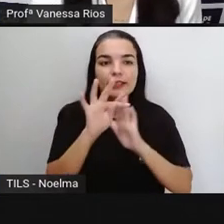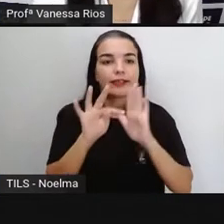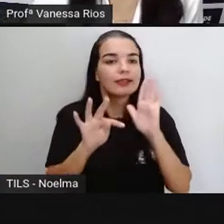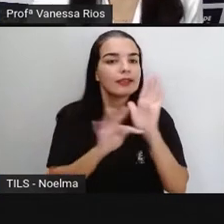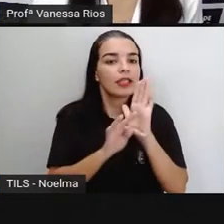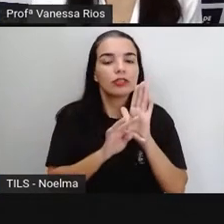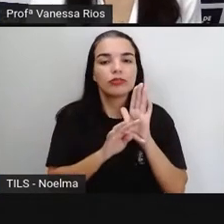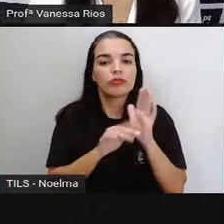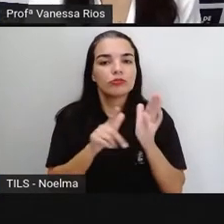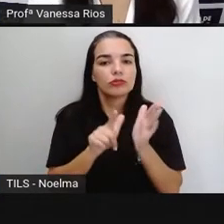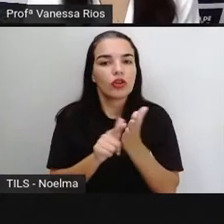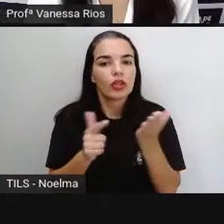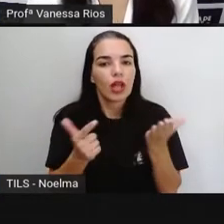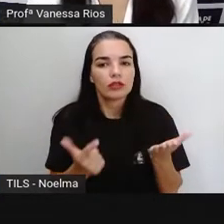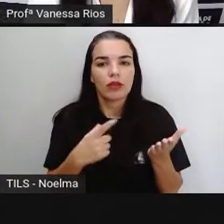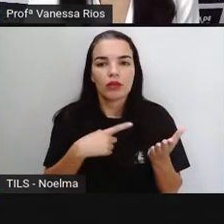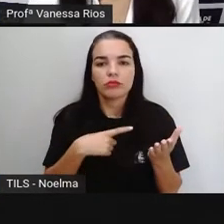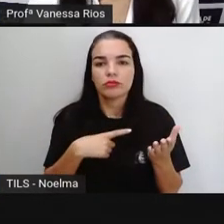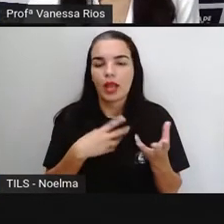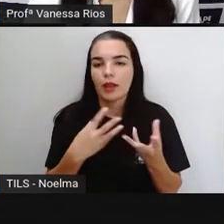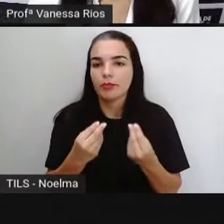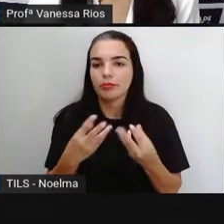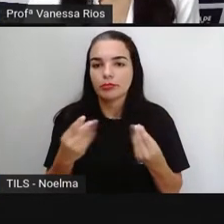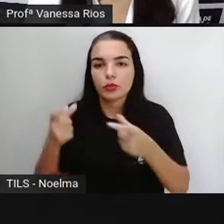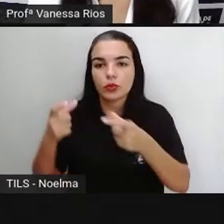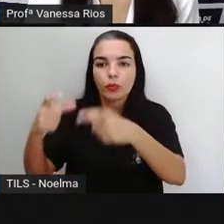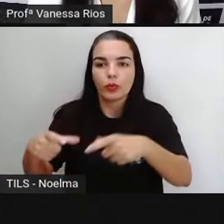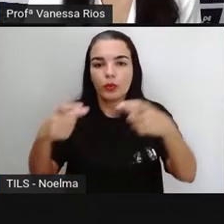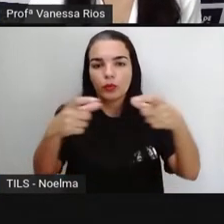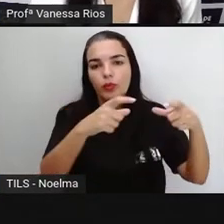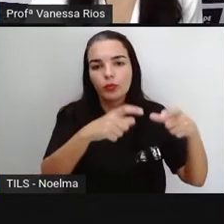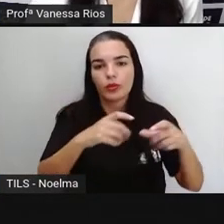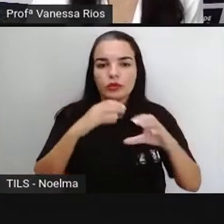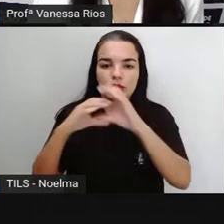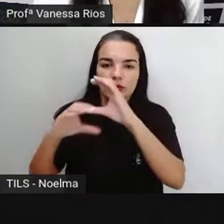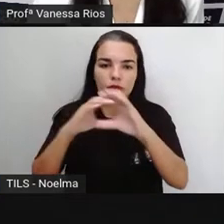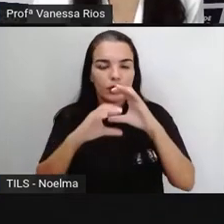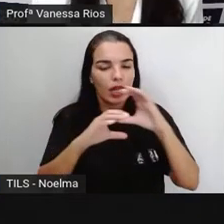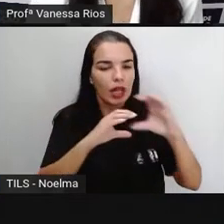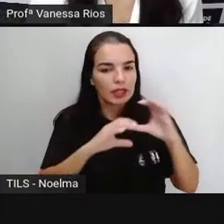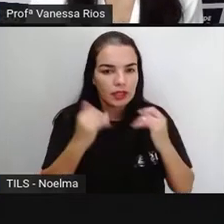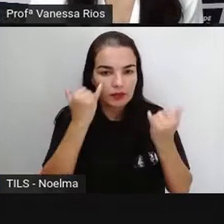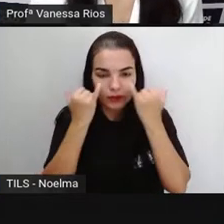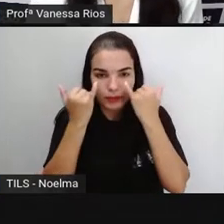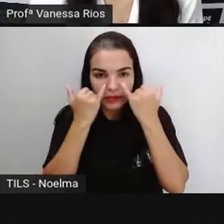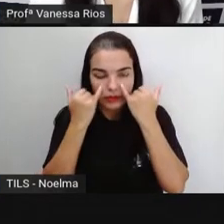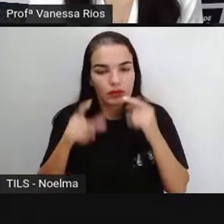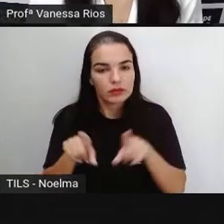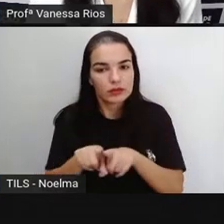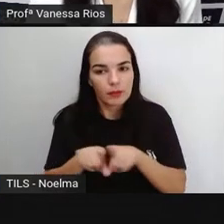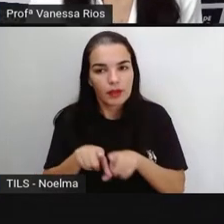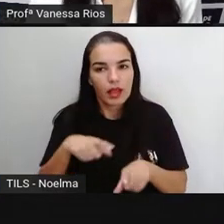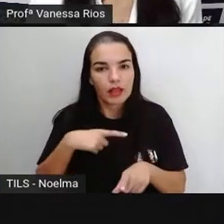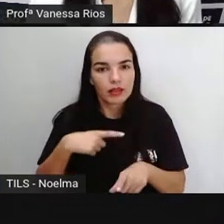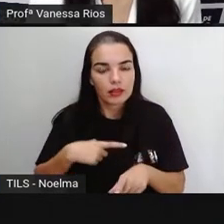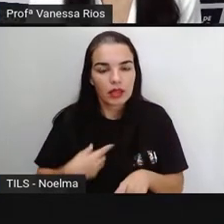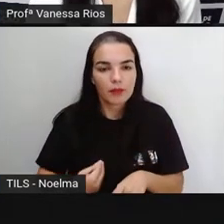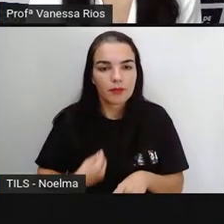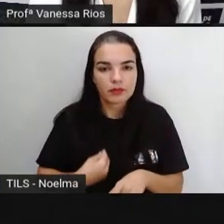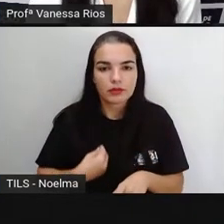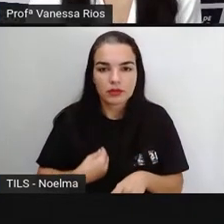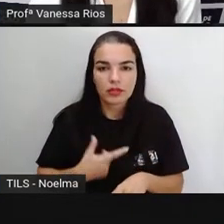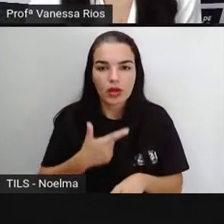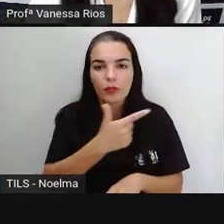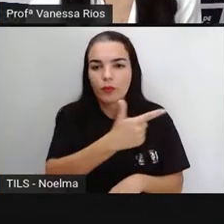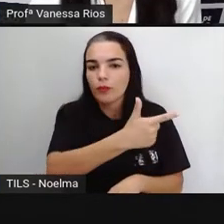eles ocupam aí vários veículos de informação e estão presentes para diversos públicos